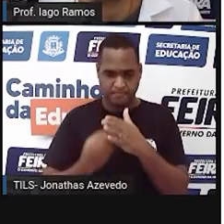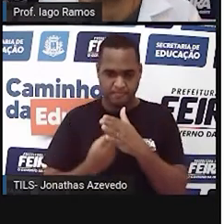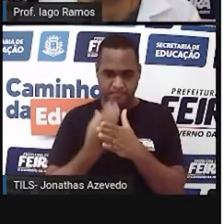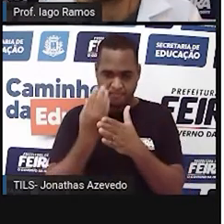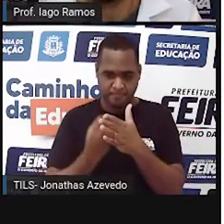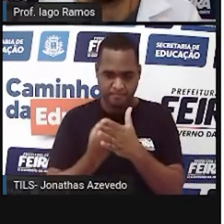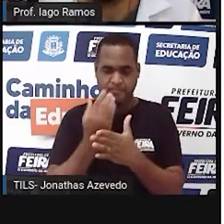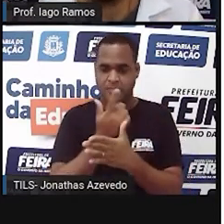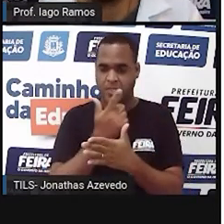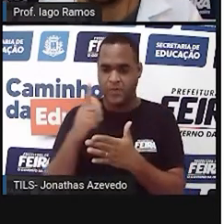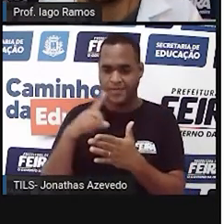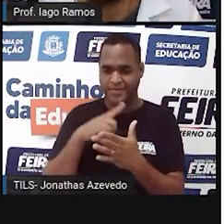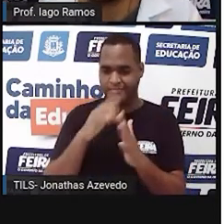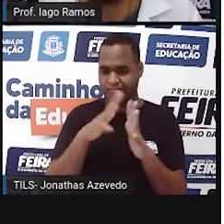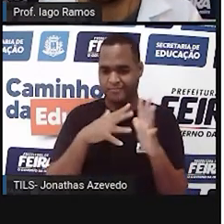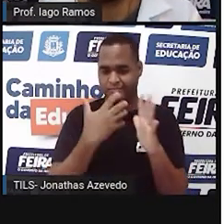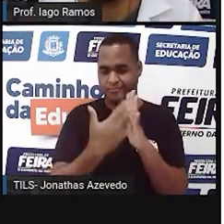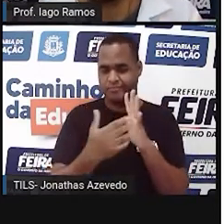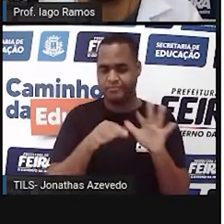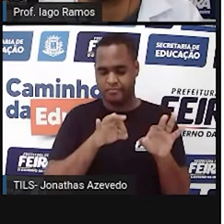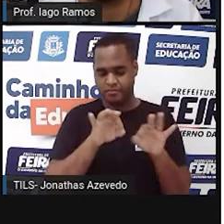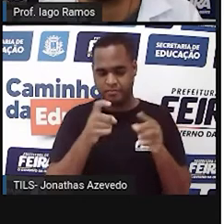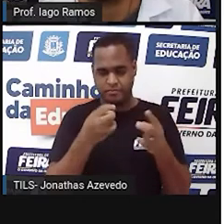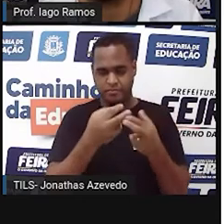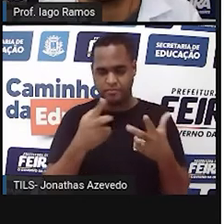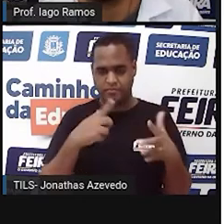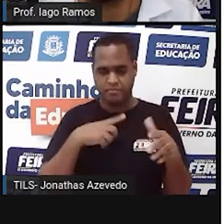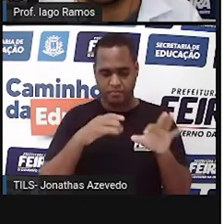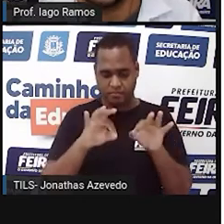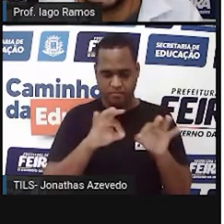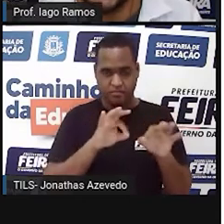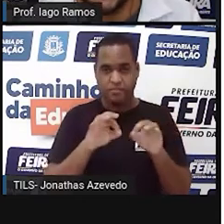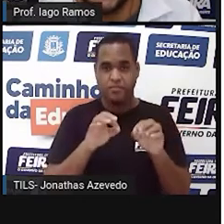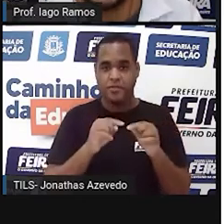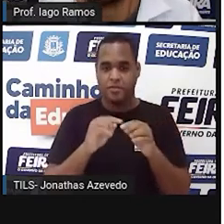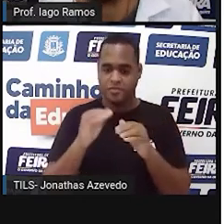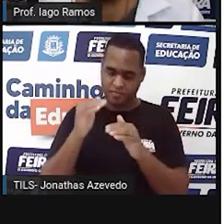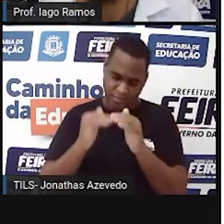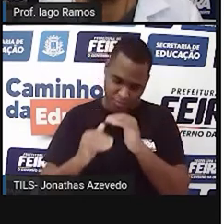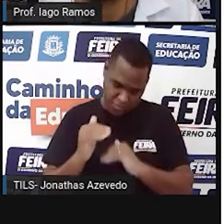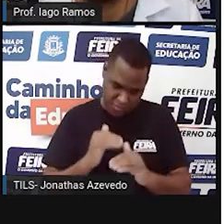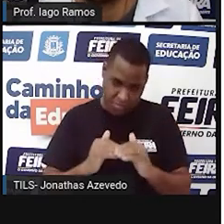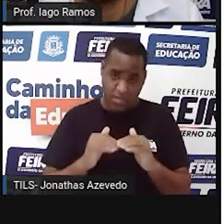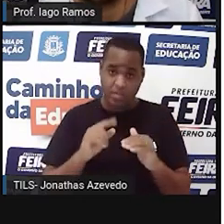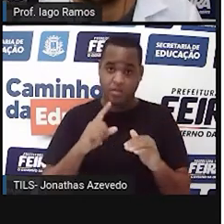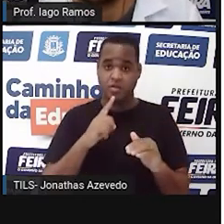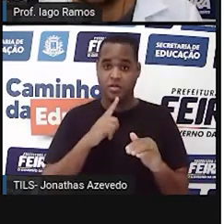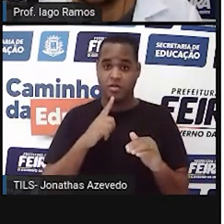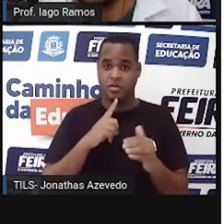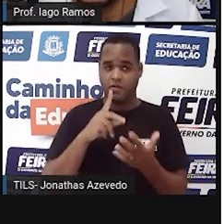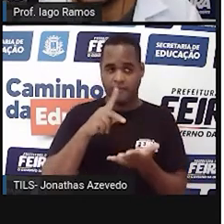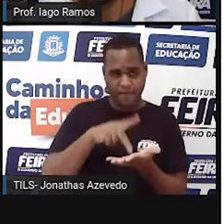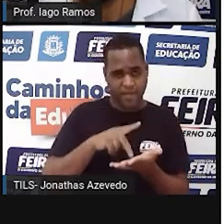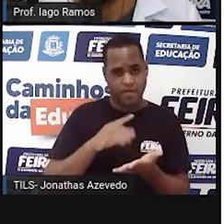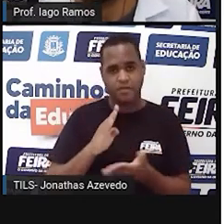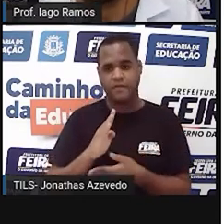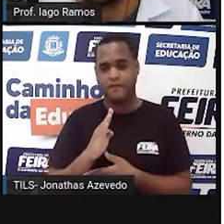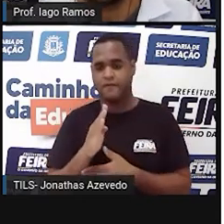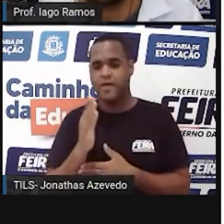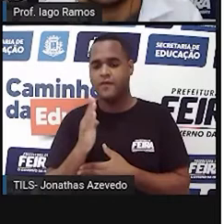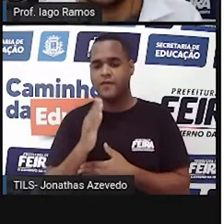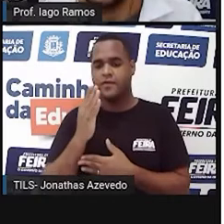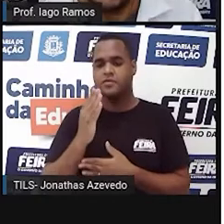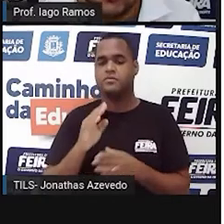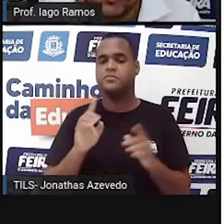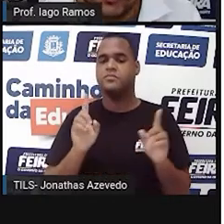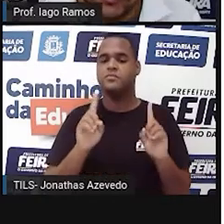próxima tela, está organizada de maneira decrescente. Isso vai ser verdadeiro ou isso vai